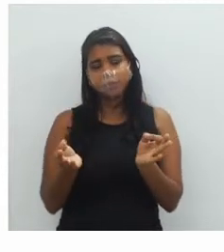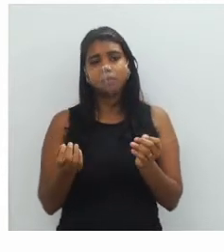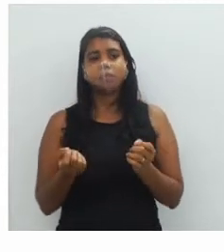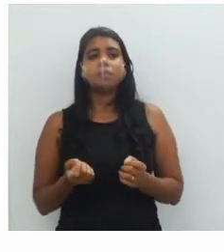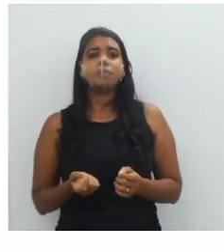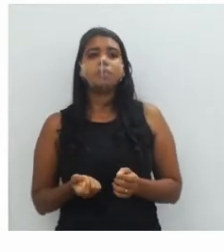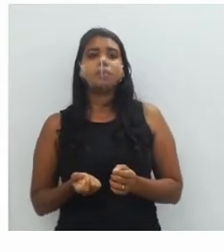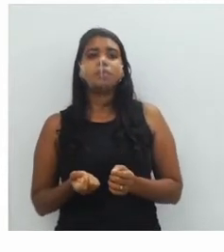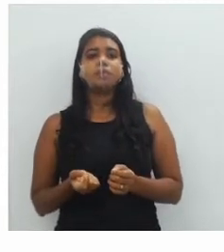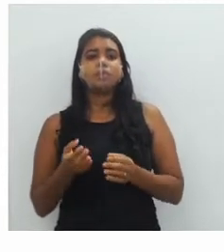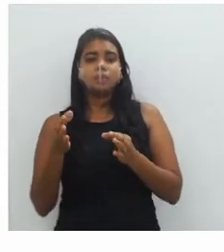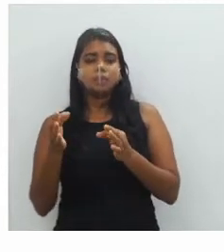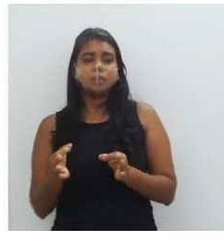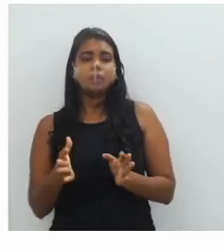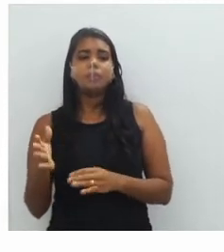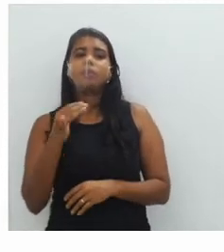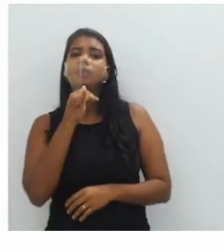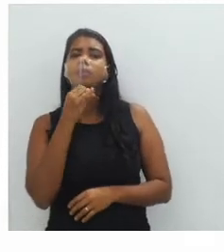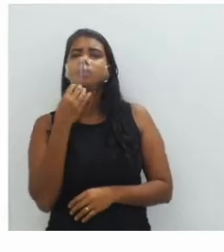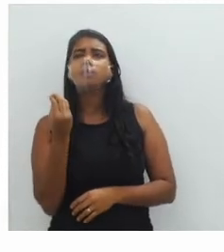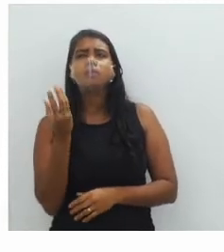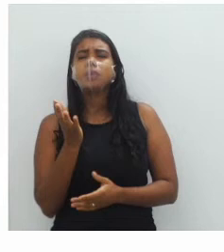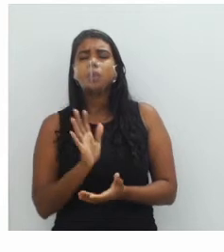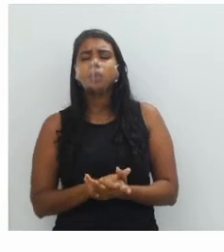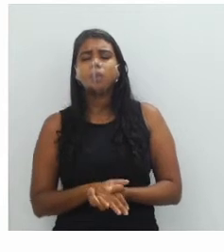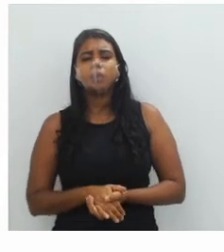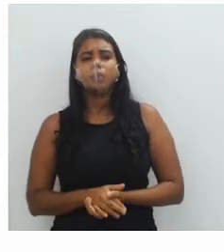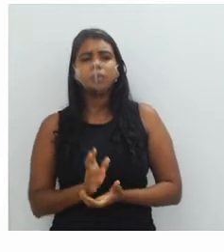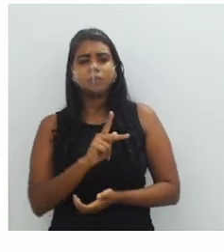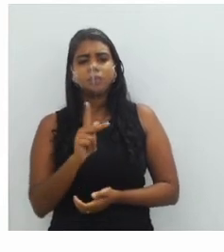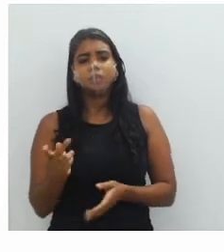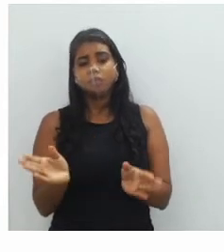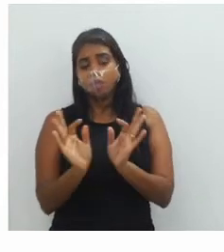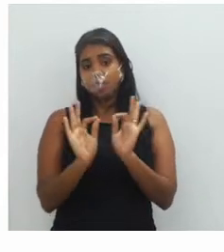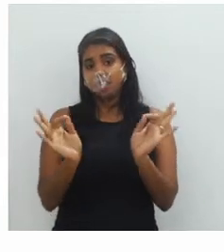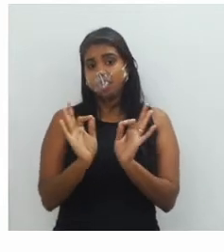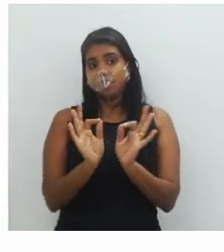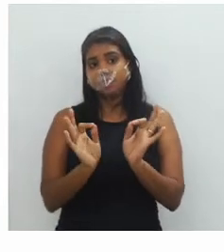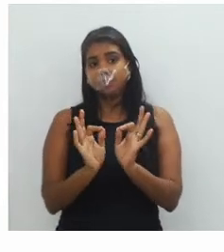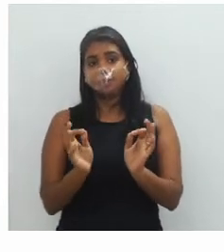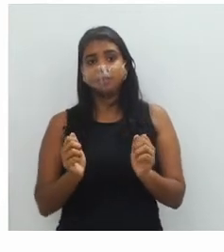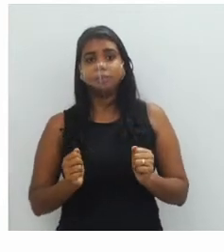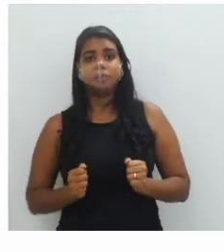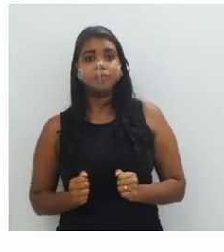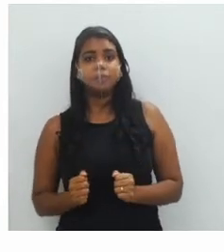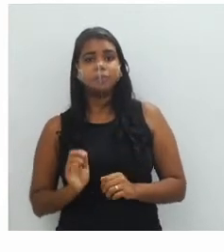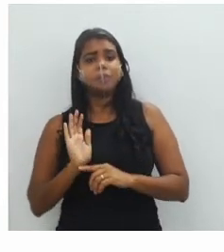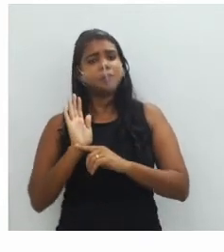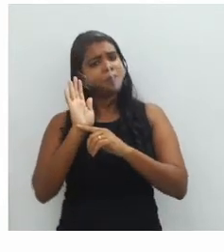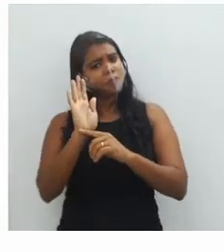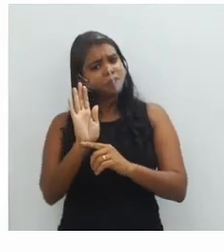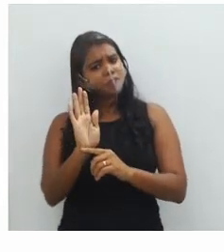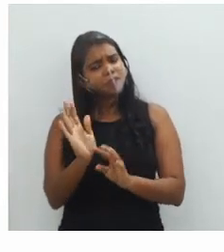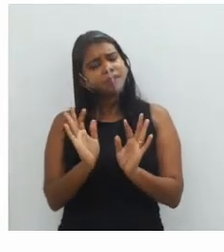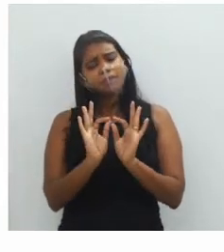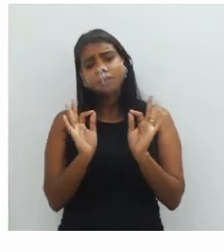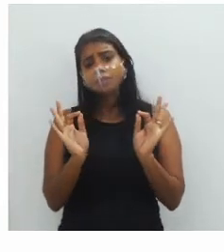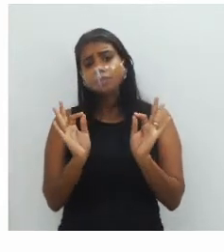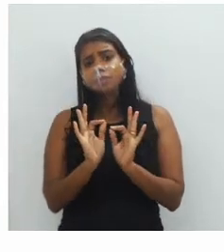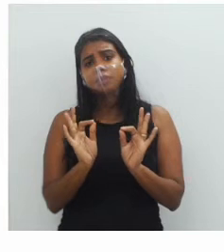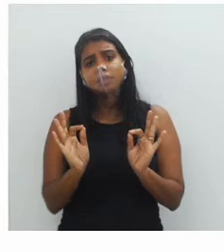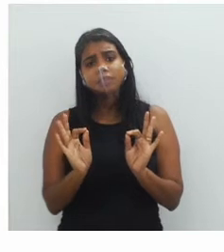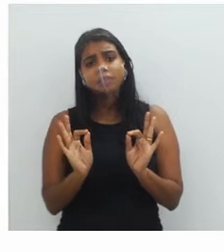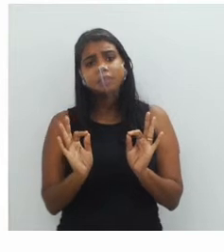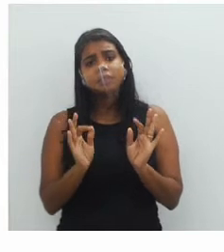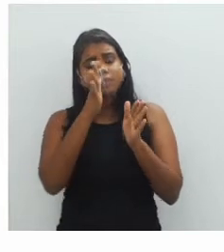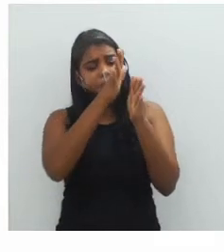compostas. Então, como assim? As texturas simples são aquelas que apresentam uma simplicidade na sua